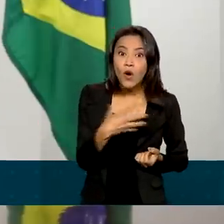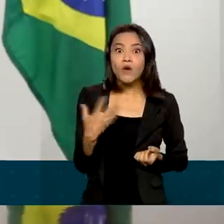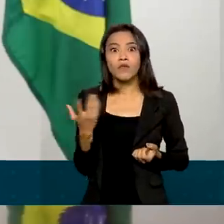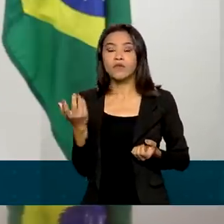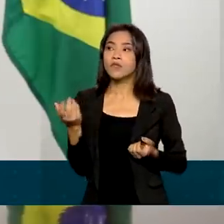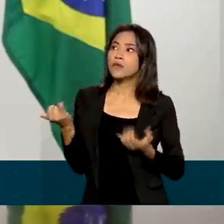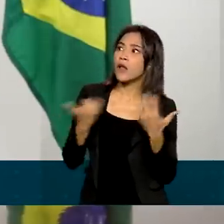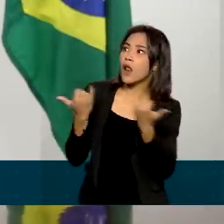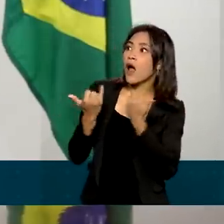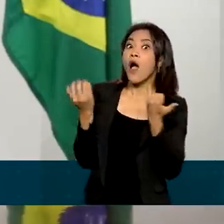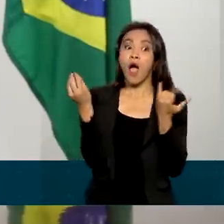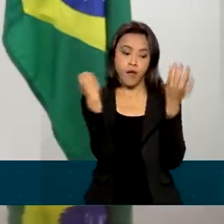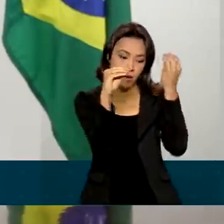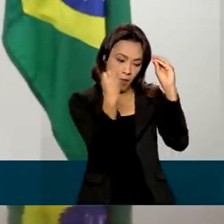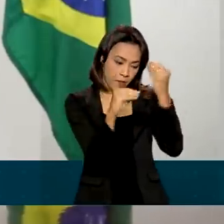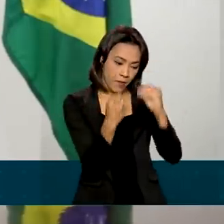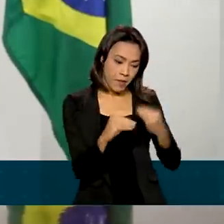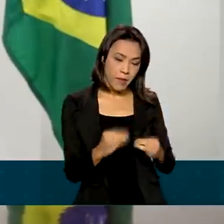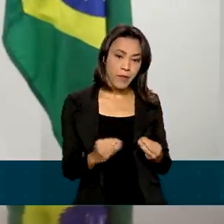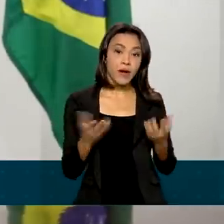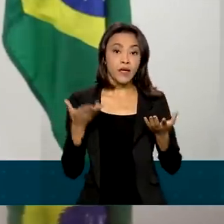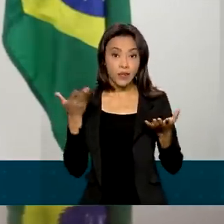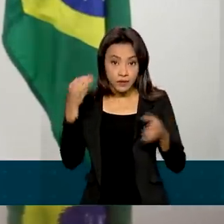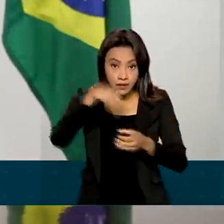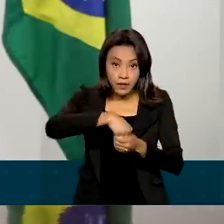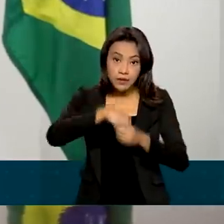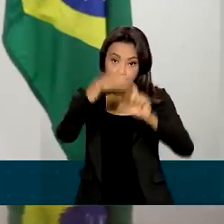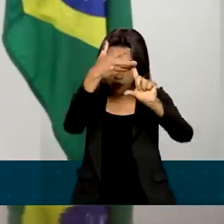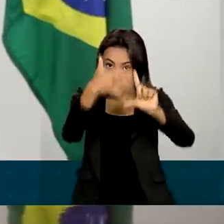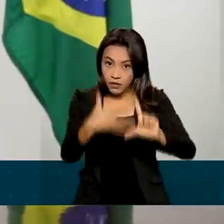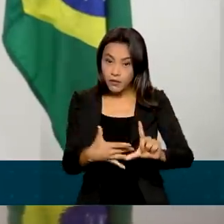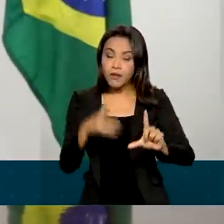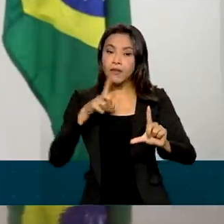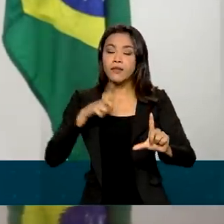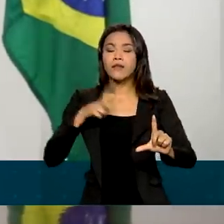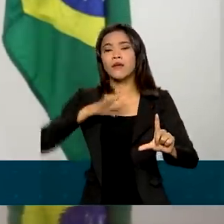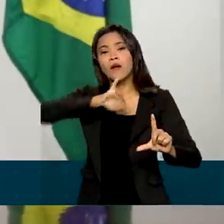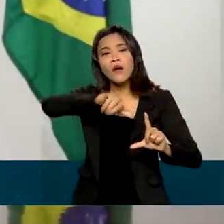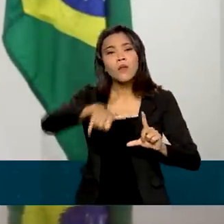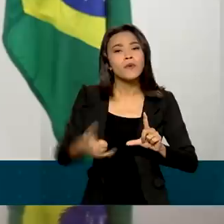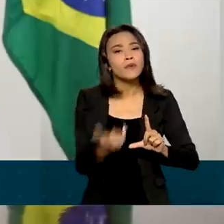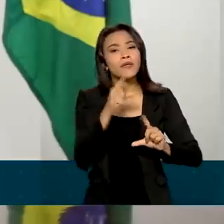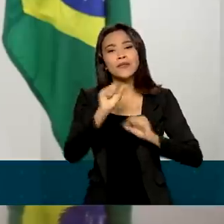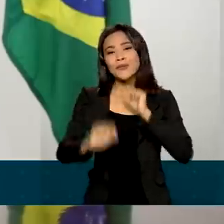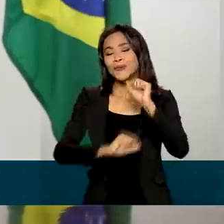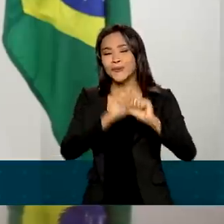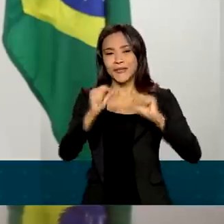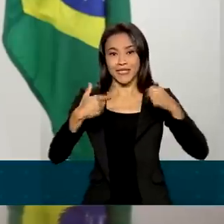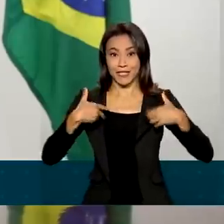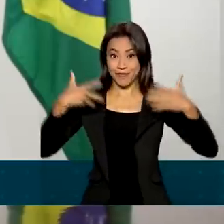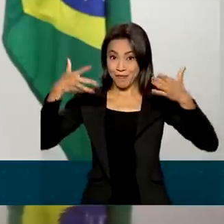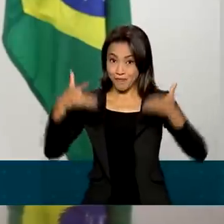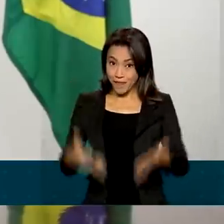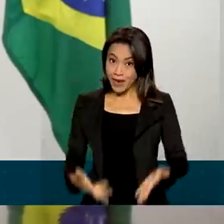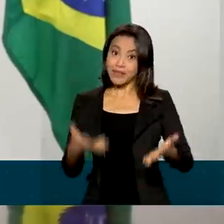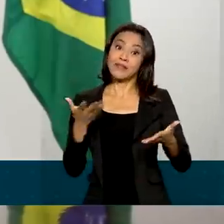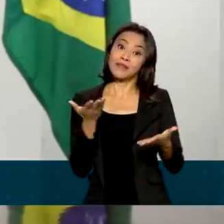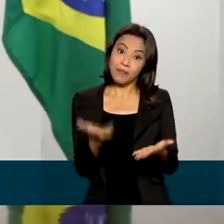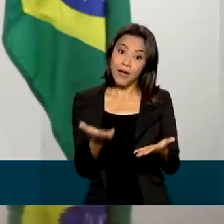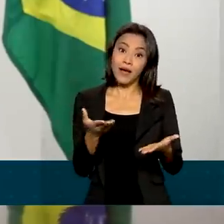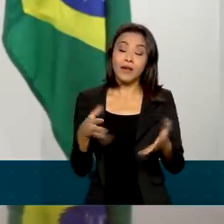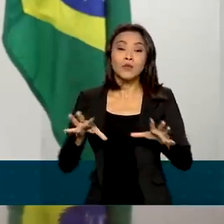temáticas de direitos humanos. E dentro dela também tem todas as oportunidades de participação nas instâncias